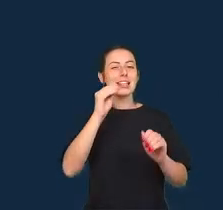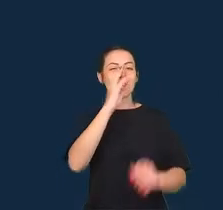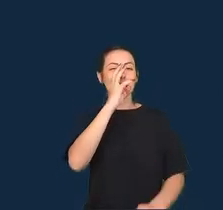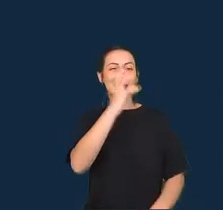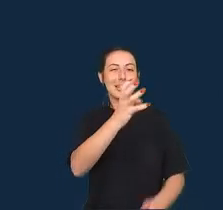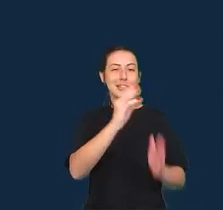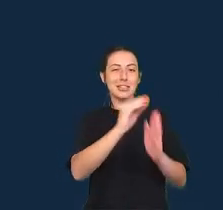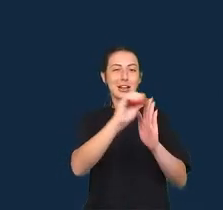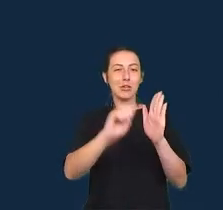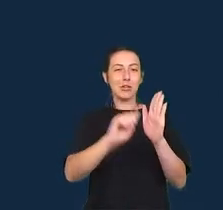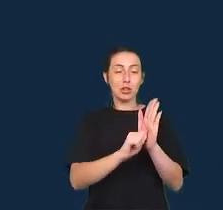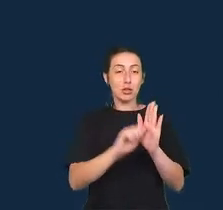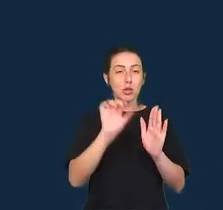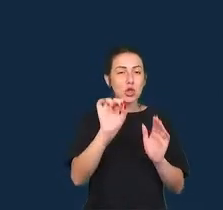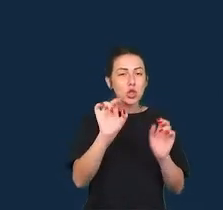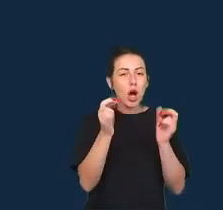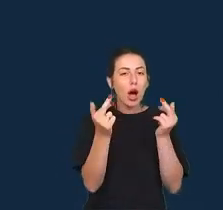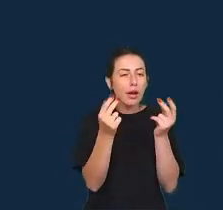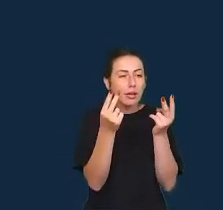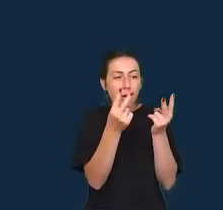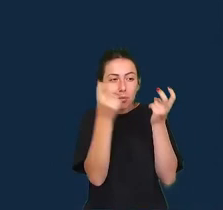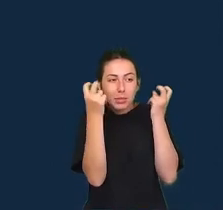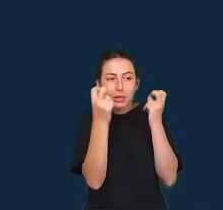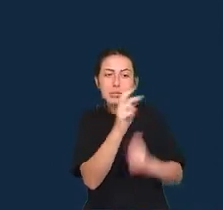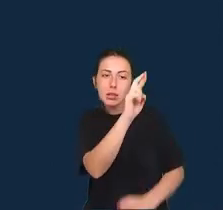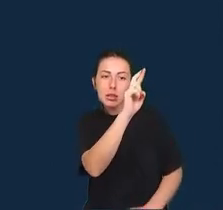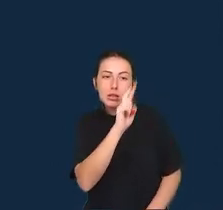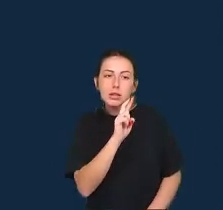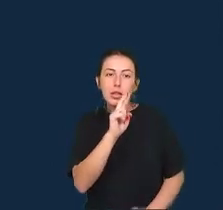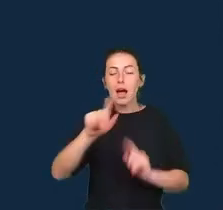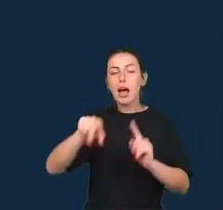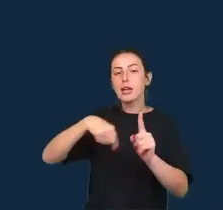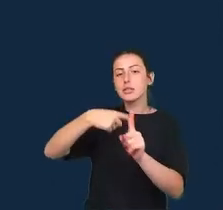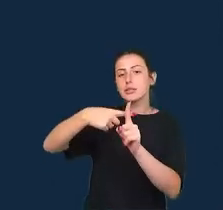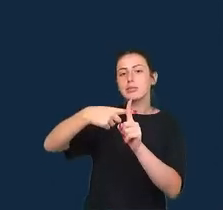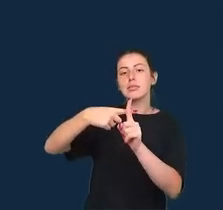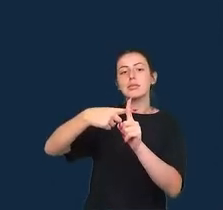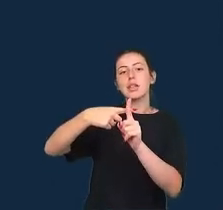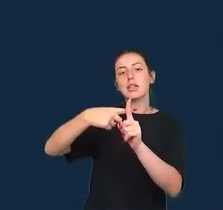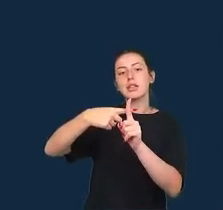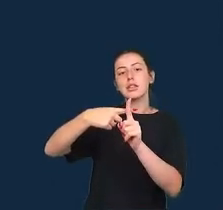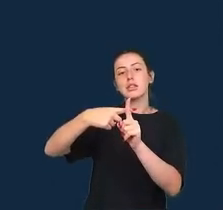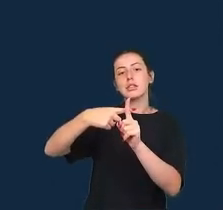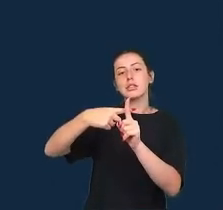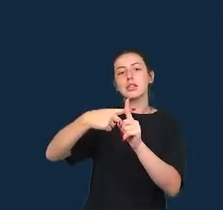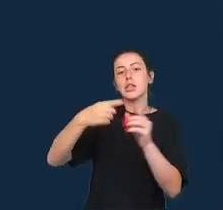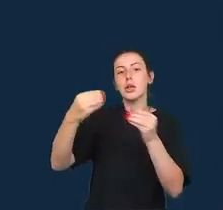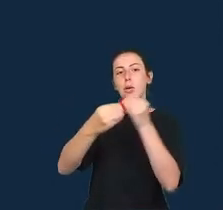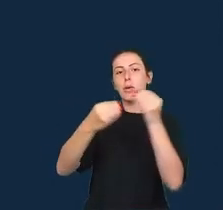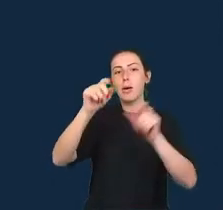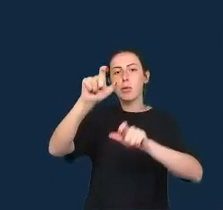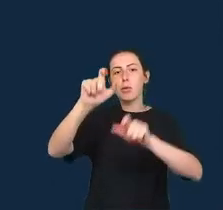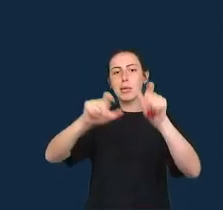observando os seus resultados e as reações dos usuários.